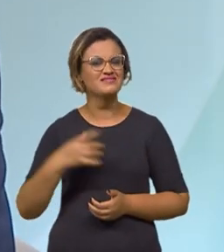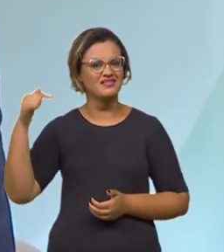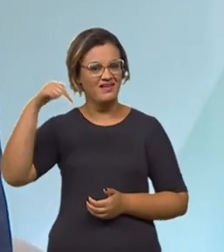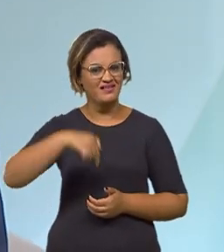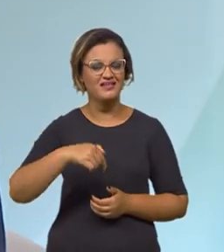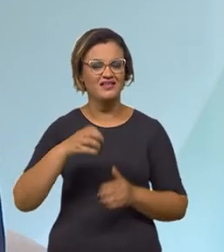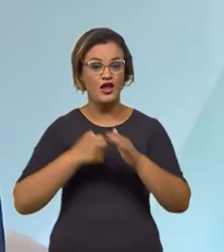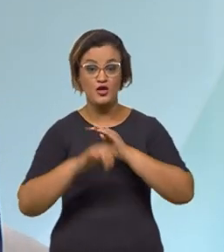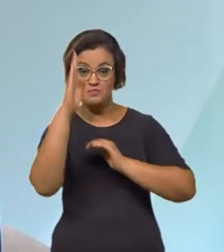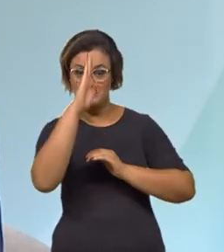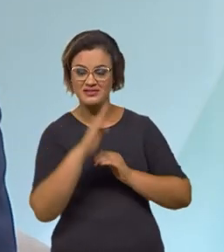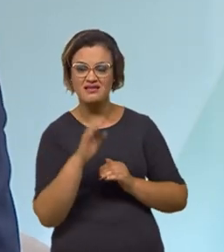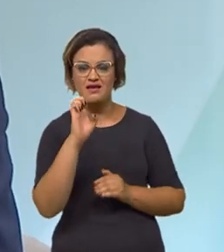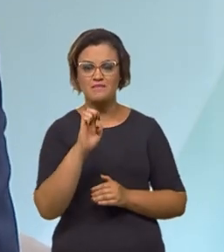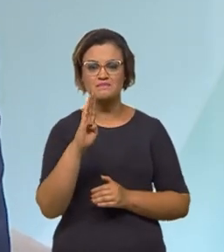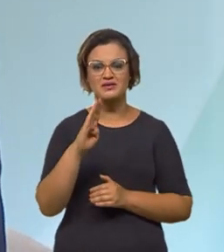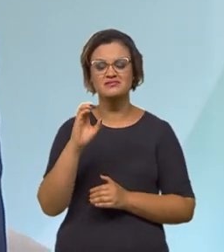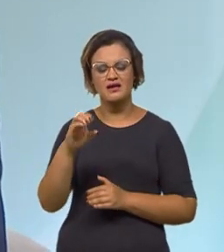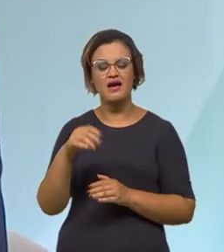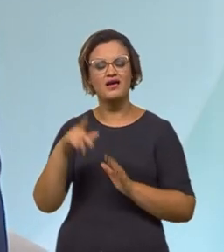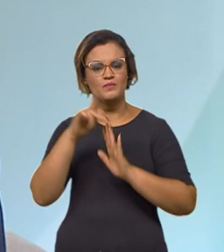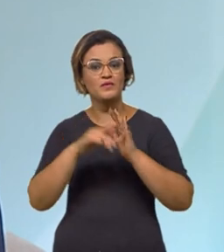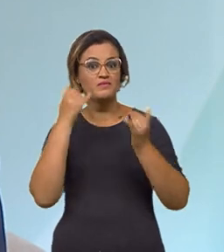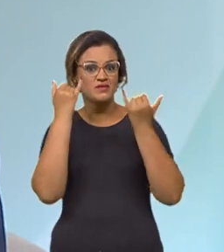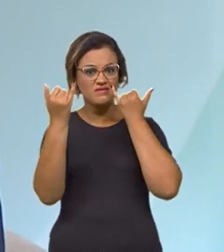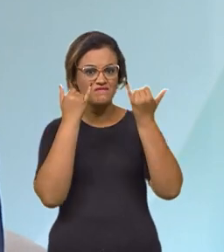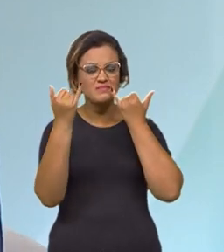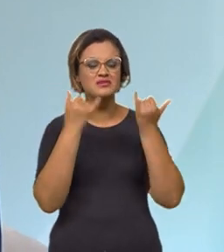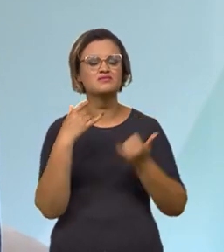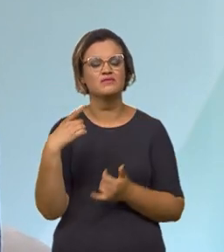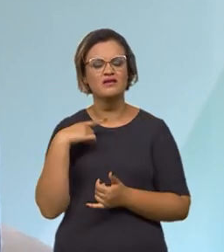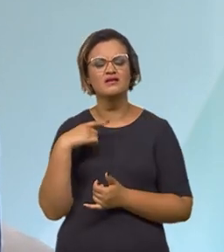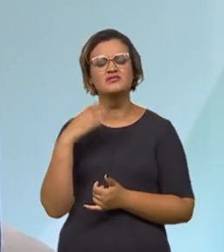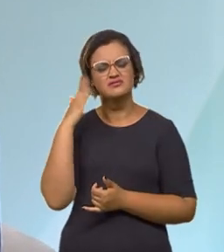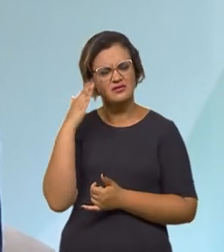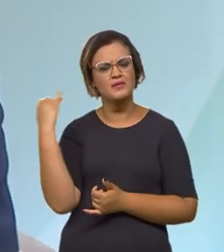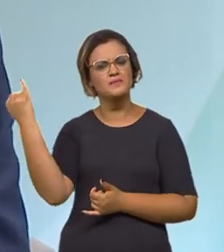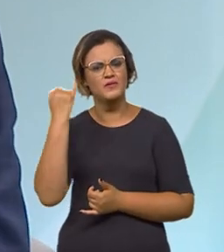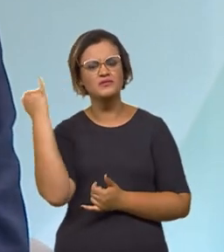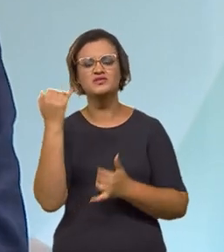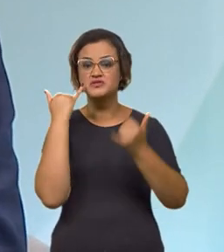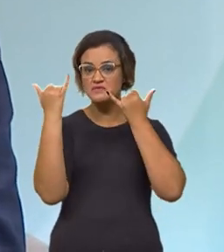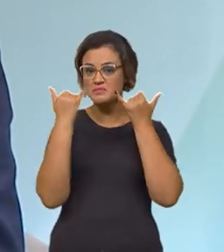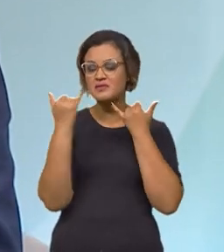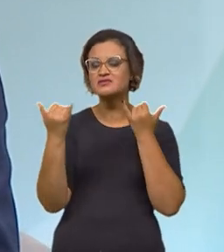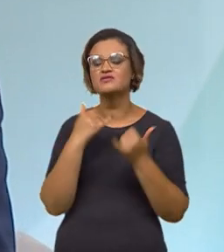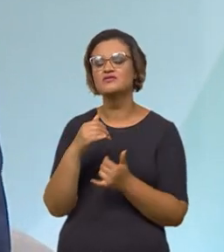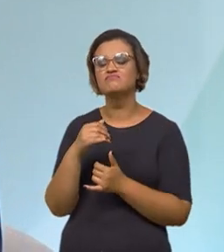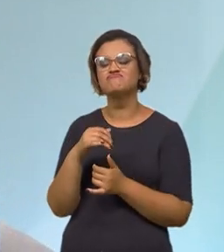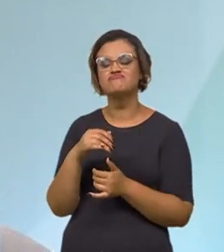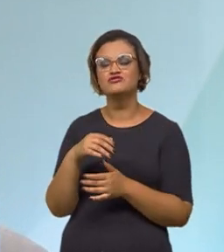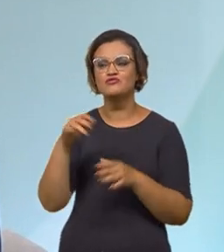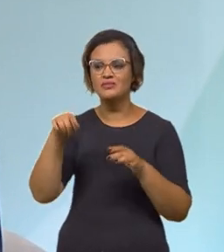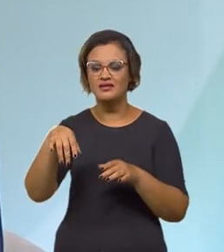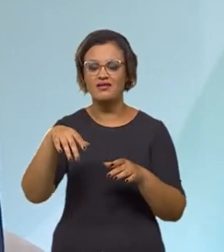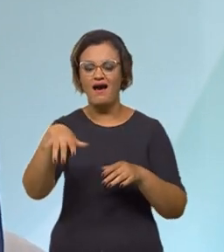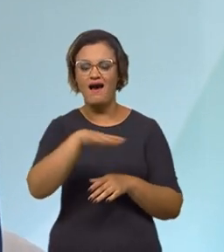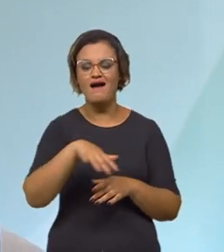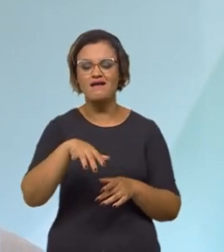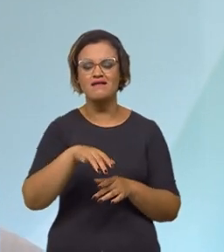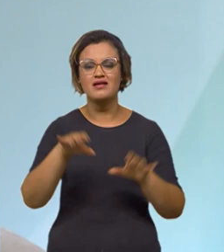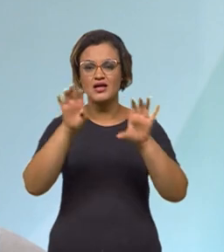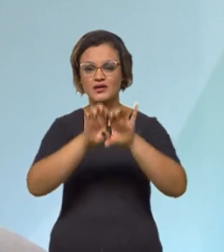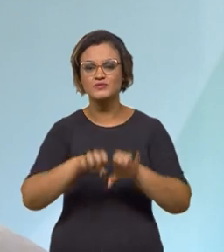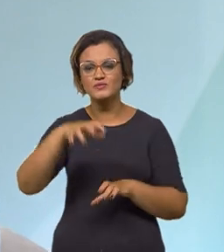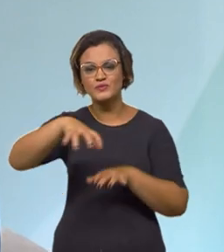aqui à IBC, num programa que informa. A gente sabe da importância de termos aí essas informações no setor de infraestrutura, um setor que o brasileiro tem